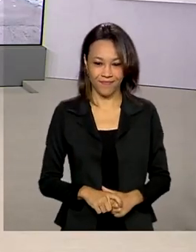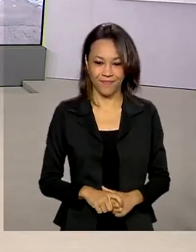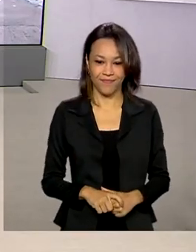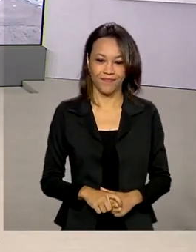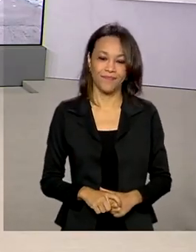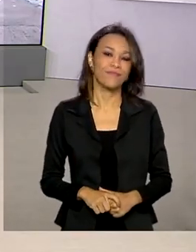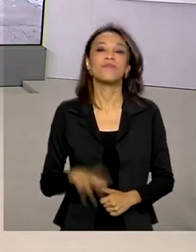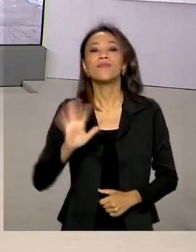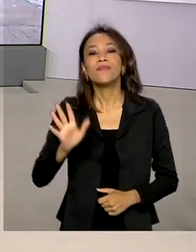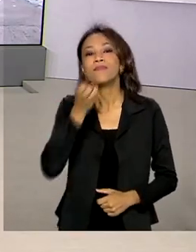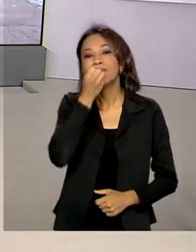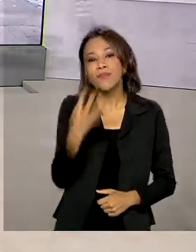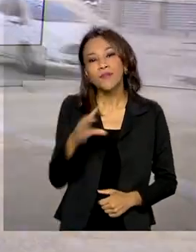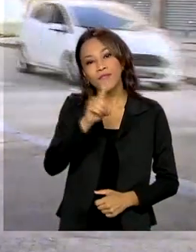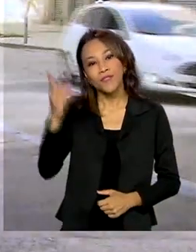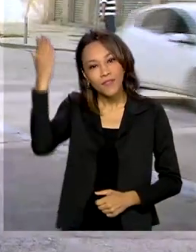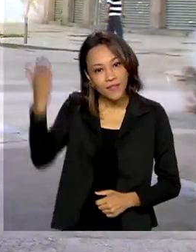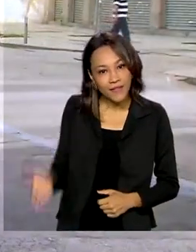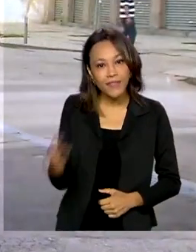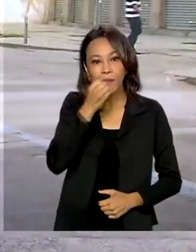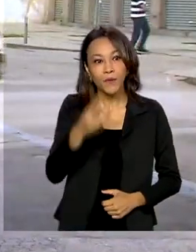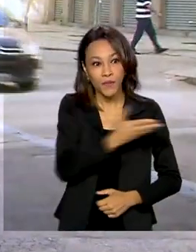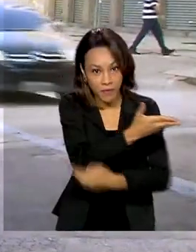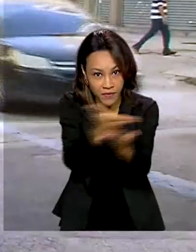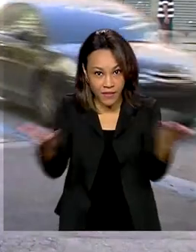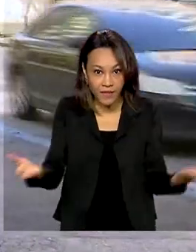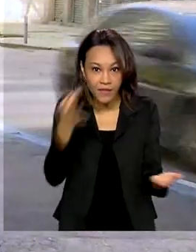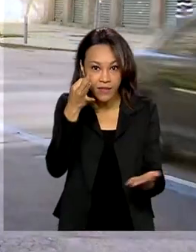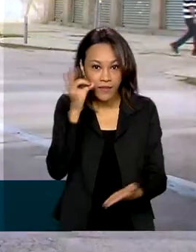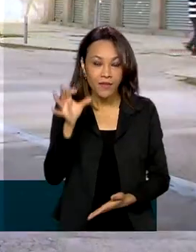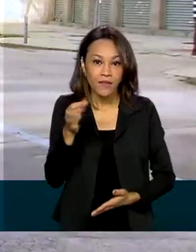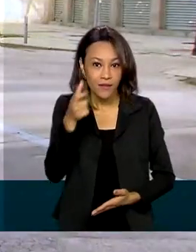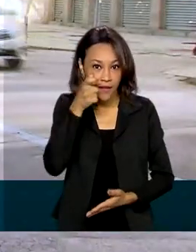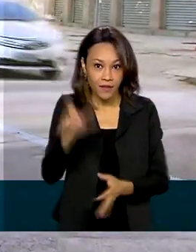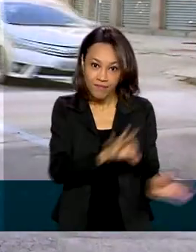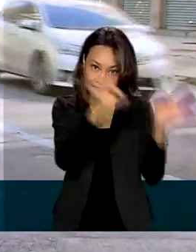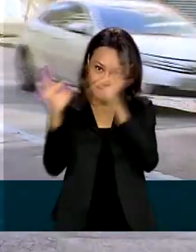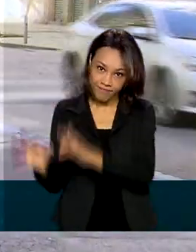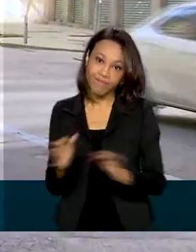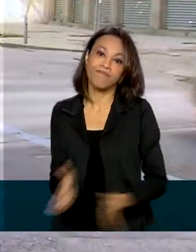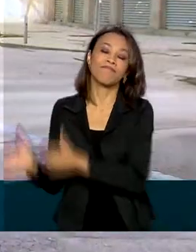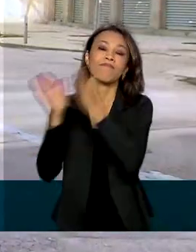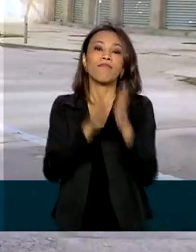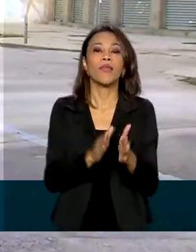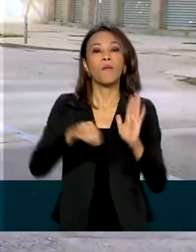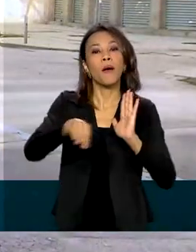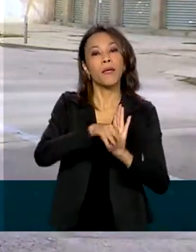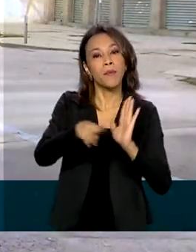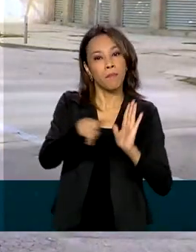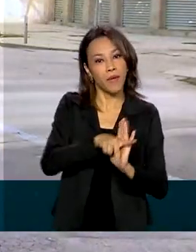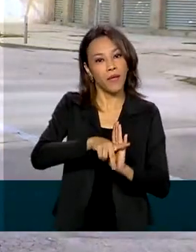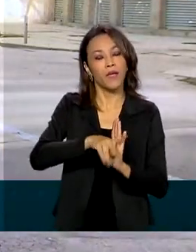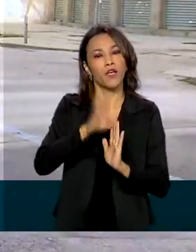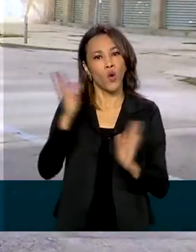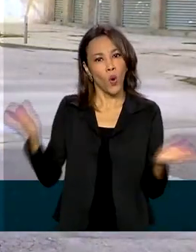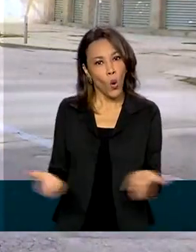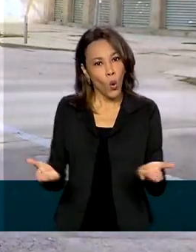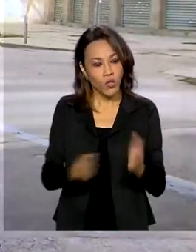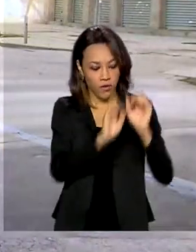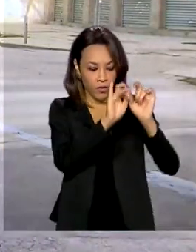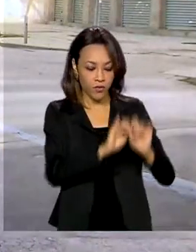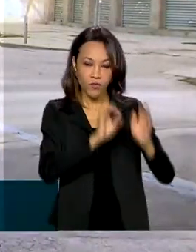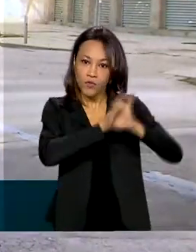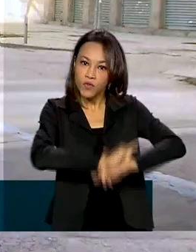Oi, Manu, bom dia pra você e bom dia a todos que nos assistem. A medida provisória assinada pelo presidente Jair Bolsonaro foi publicada hoje no Diário